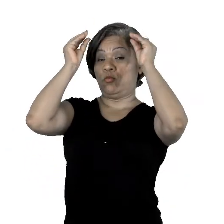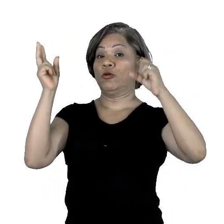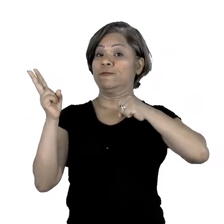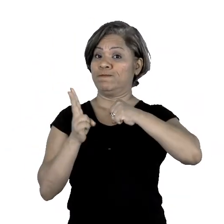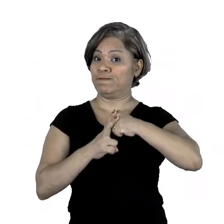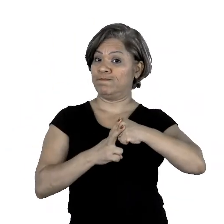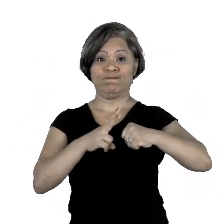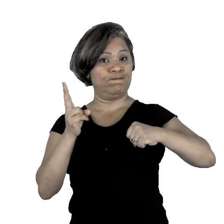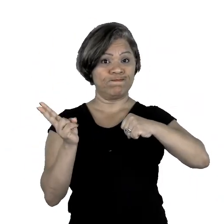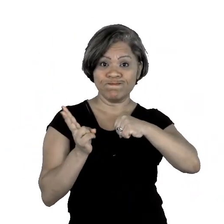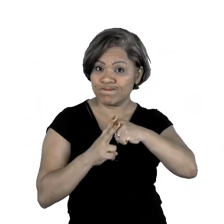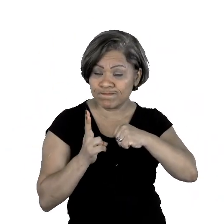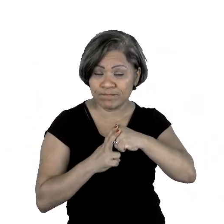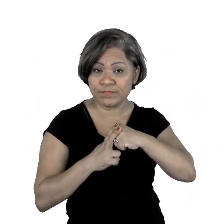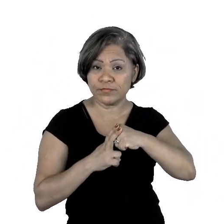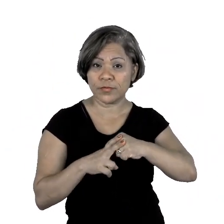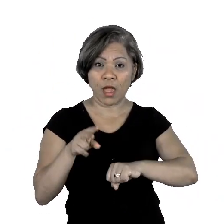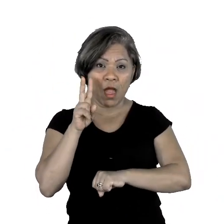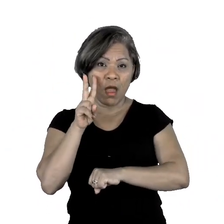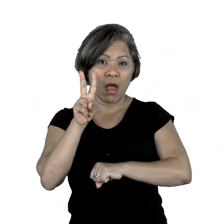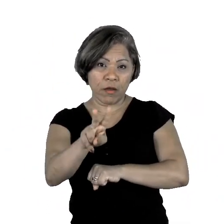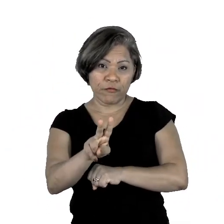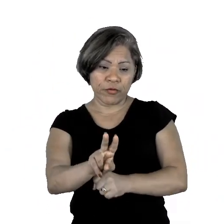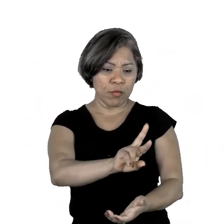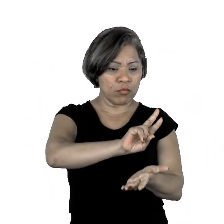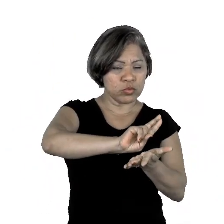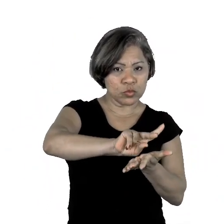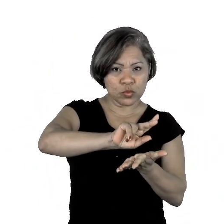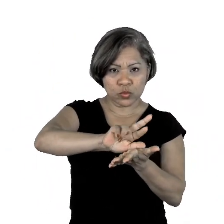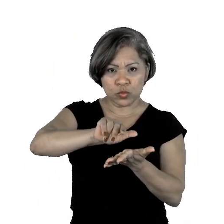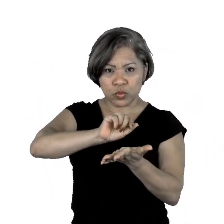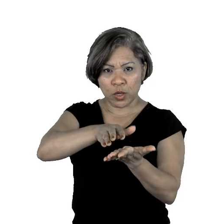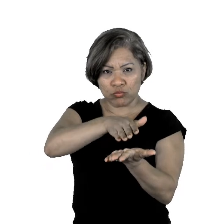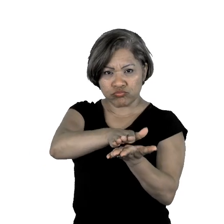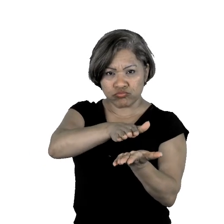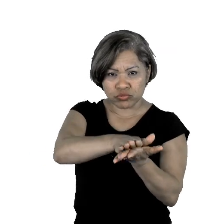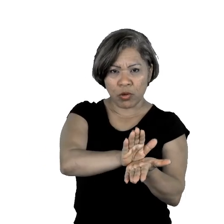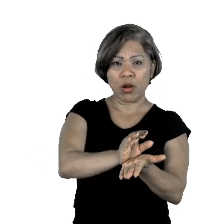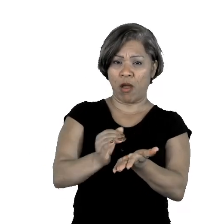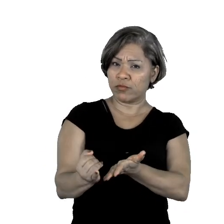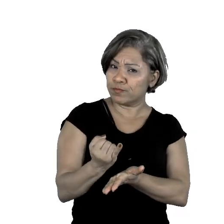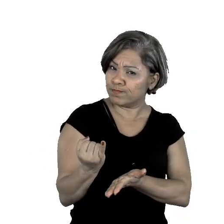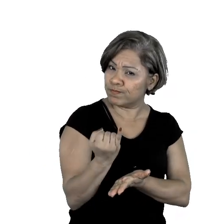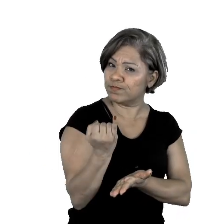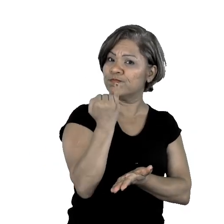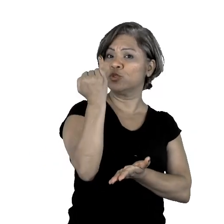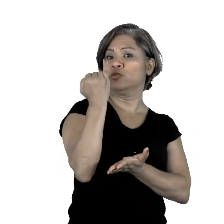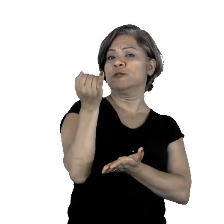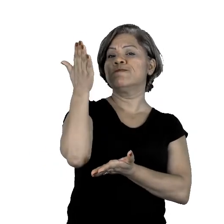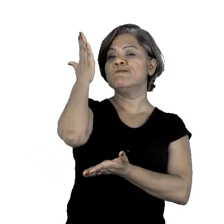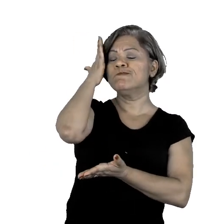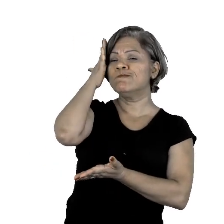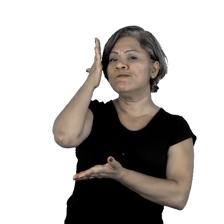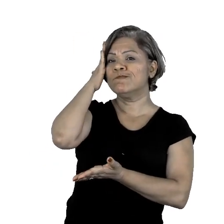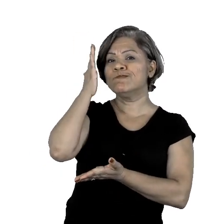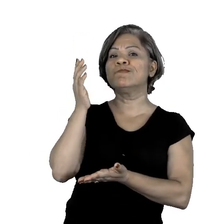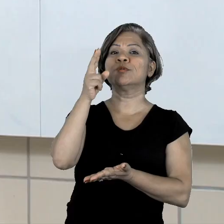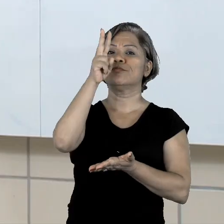Vimos que os recursos gráficos são de suma importância para a compreensão da leitura.